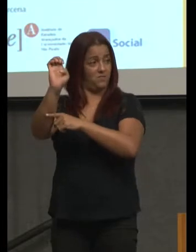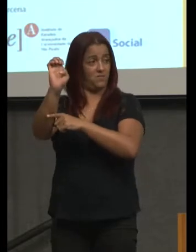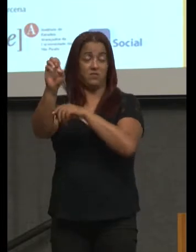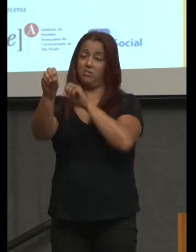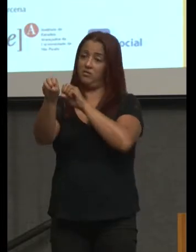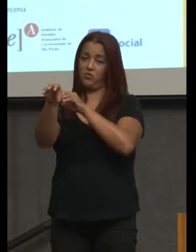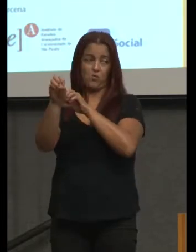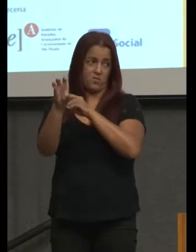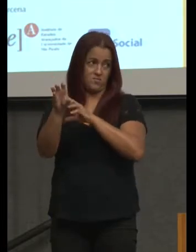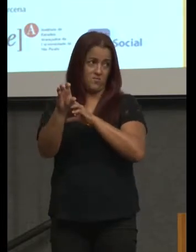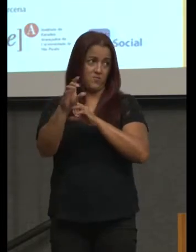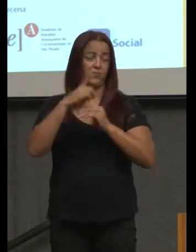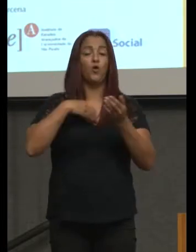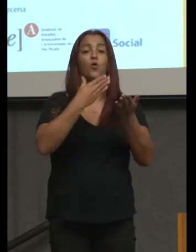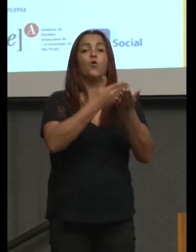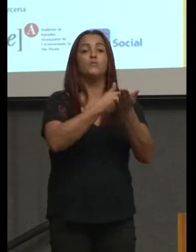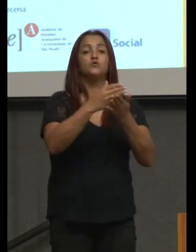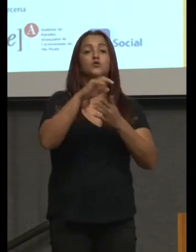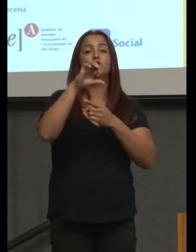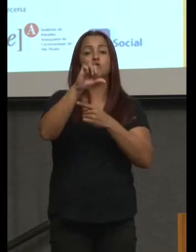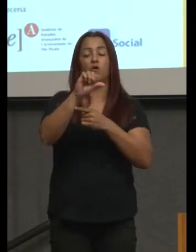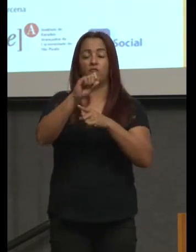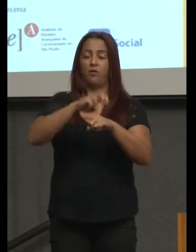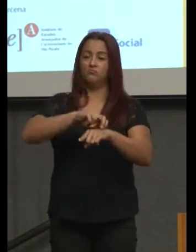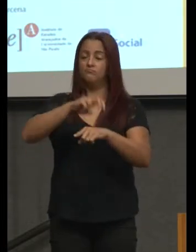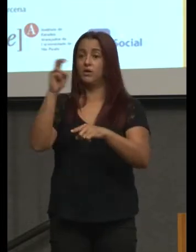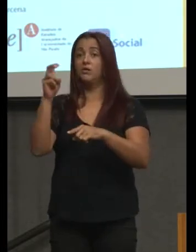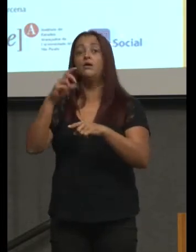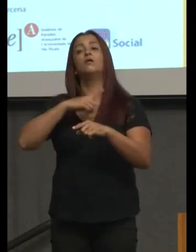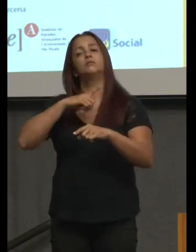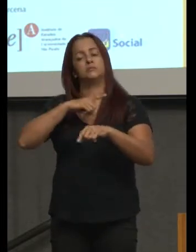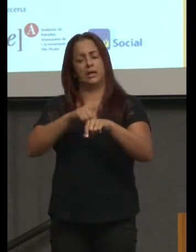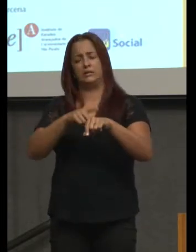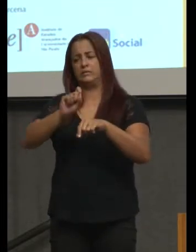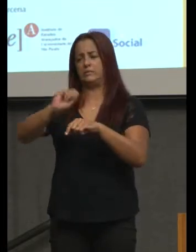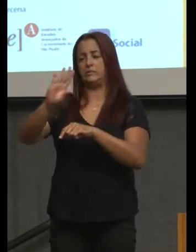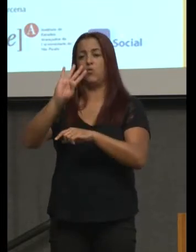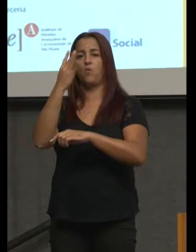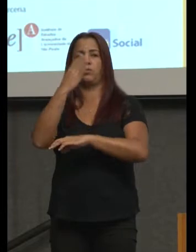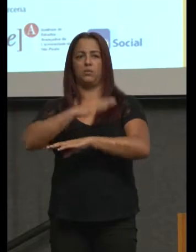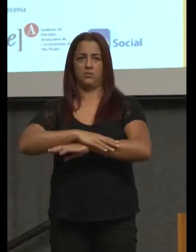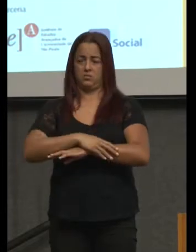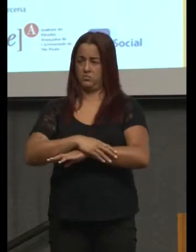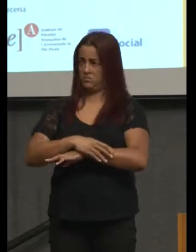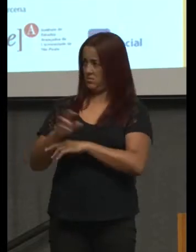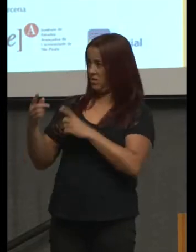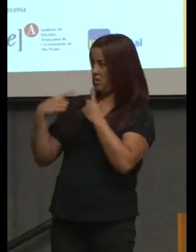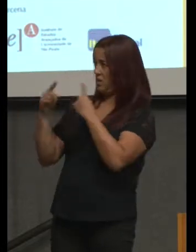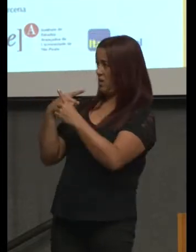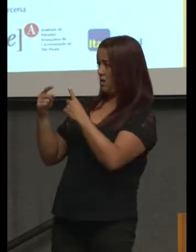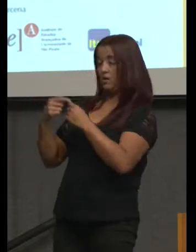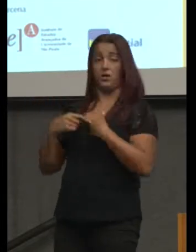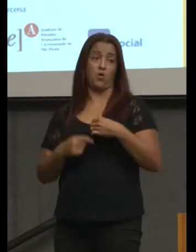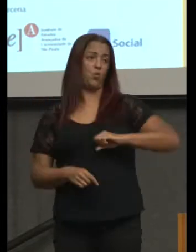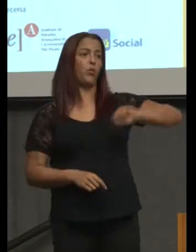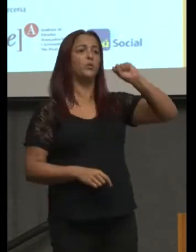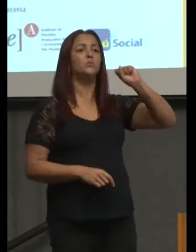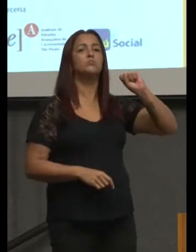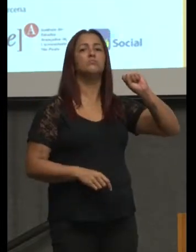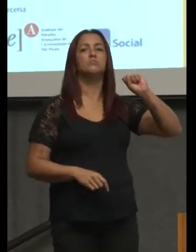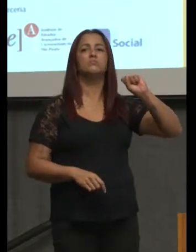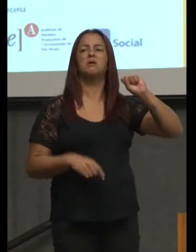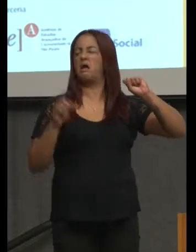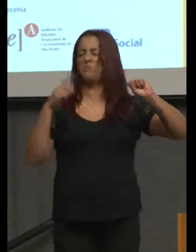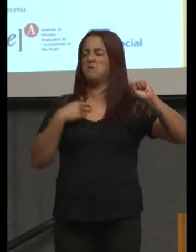Começamos às nove da manhã, eu saí de lá às quatro da tarde. Quando eu estava me queixando, ela falou, eu saí às oito. Isso na quarta